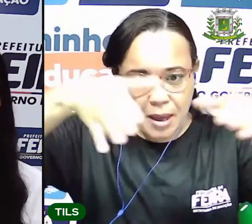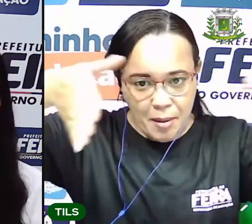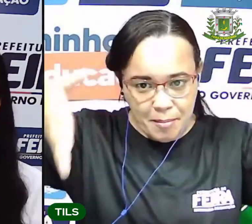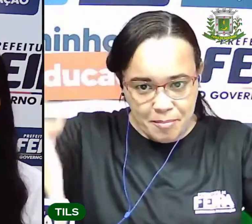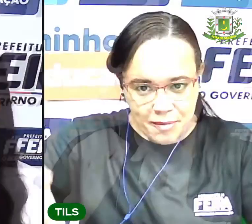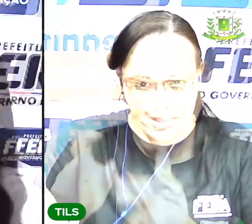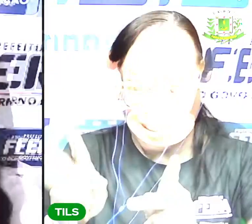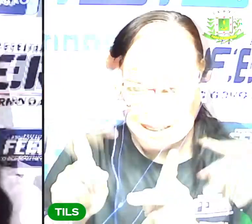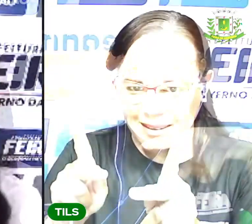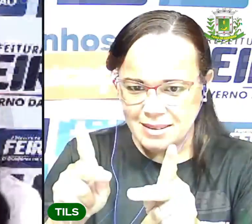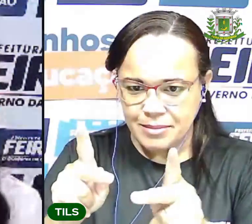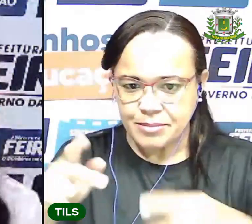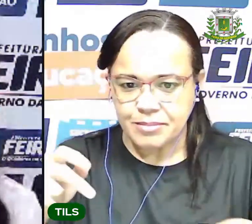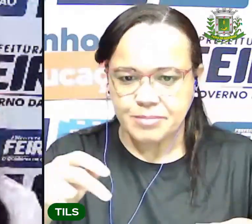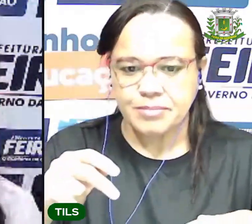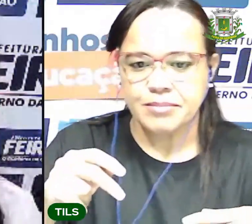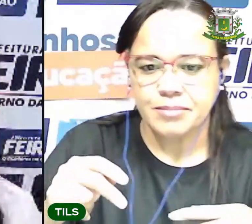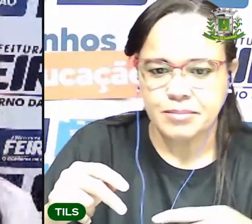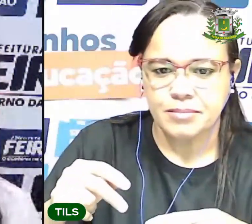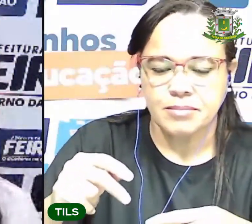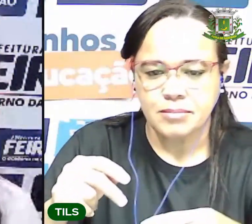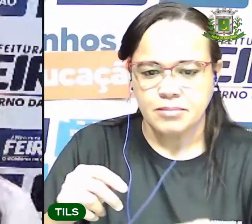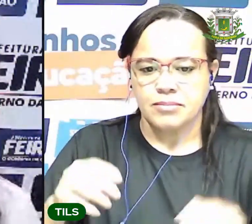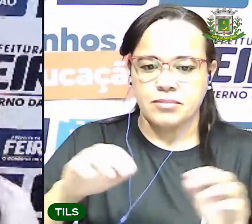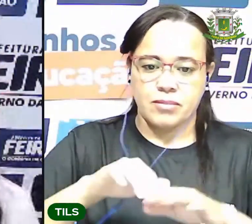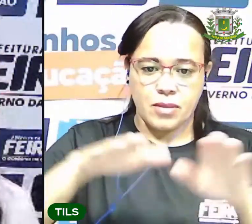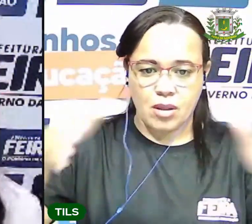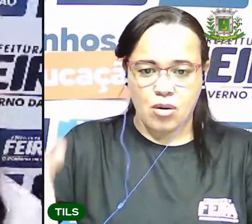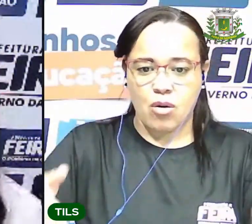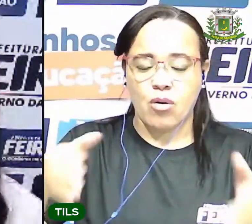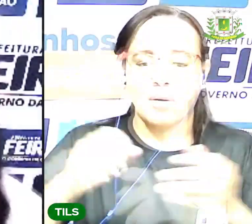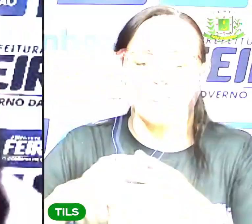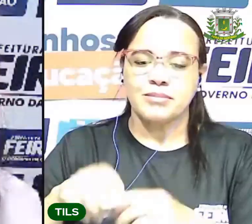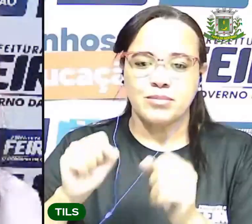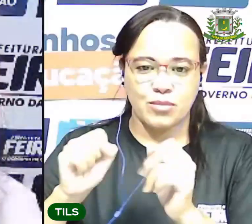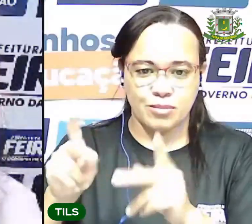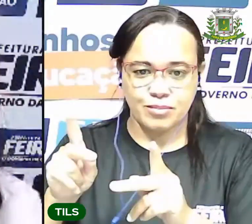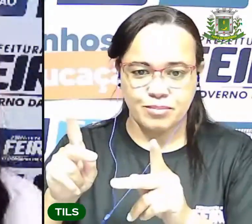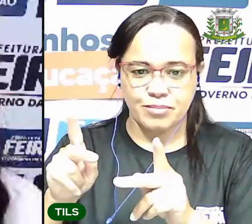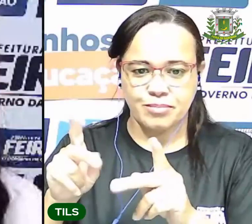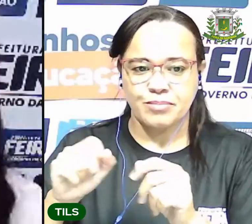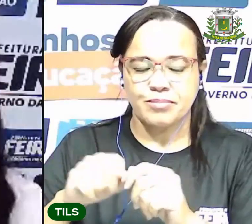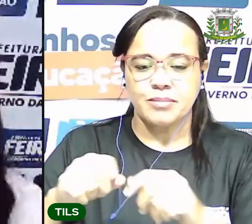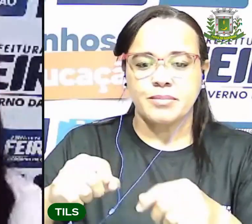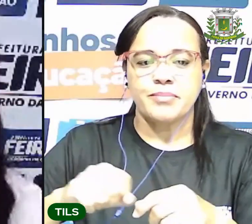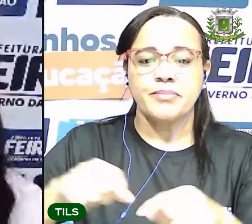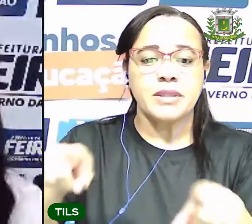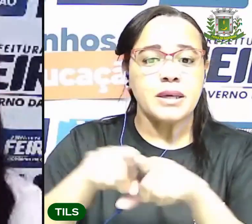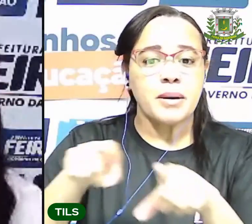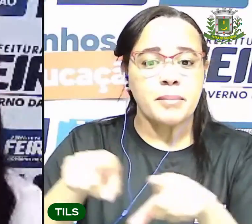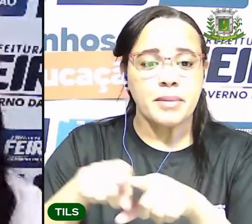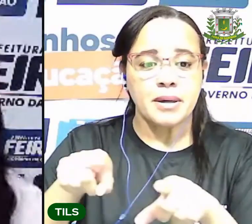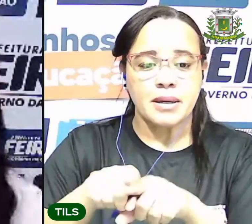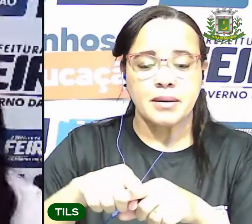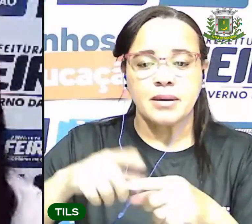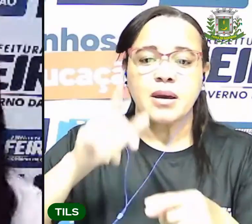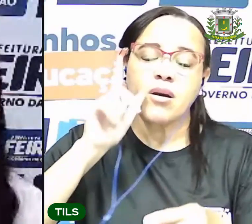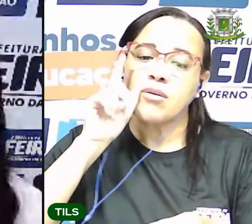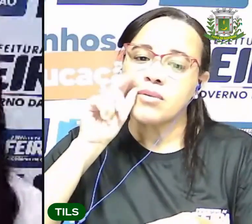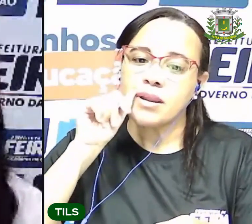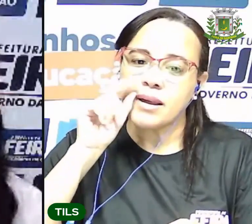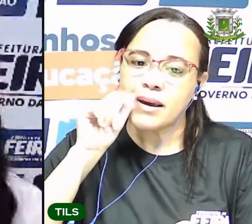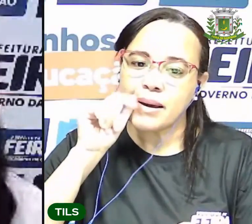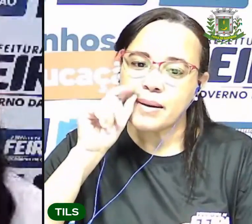que a gente vai precisar. Coloca aí na sua mesa o seu caderno, coloca também o seu lápis,